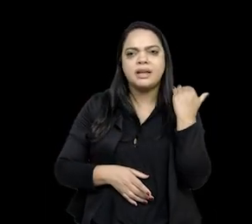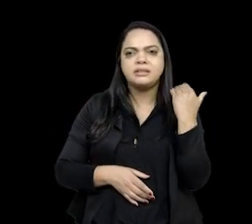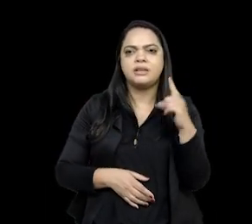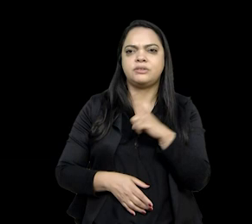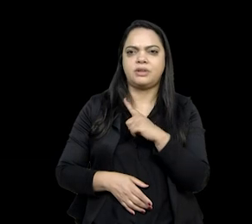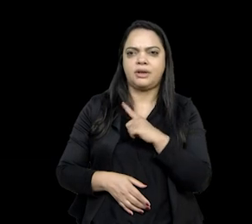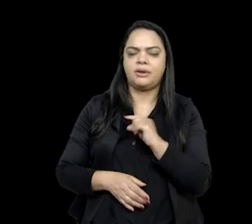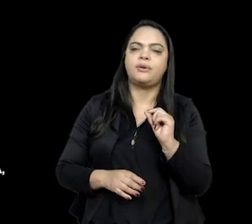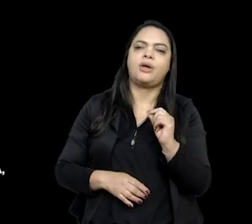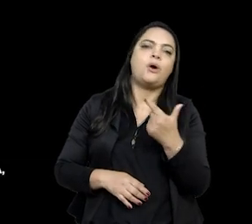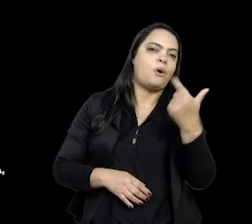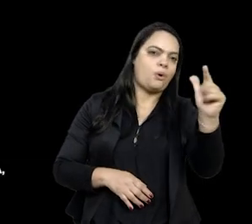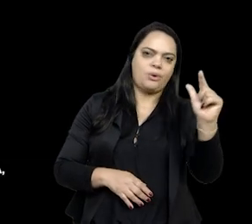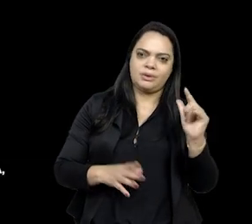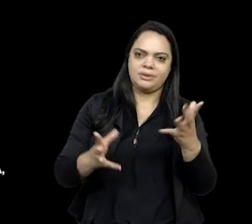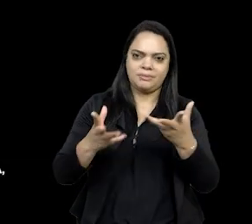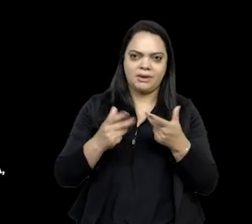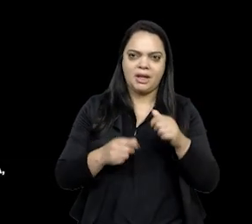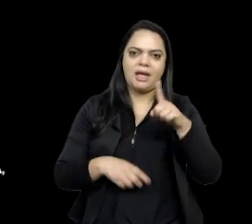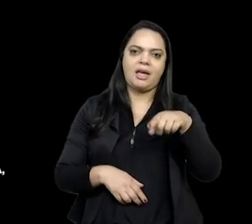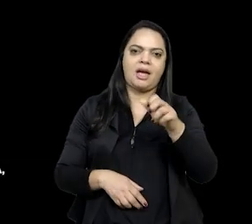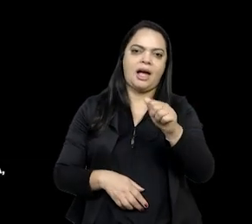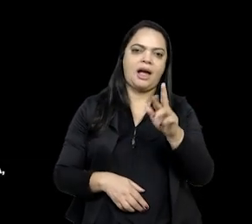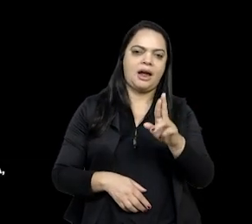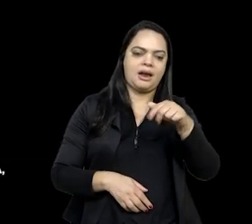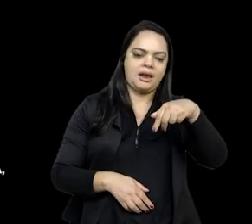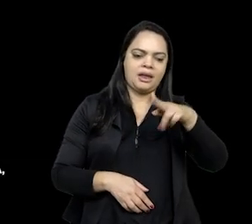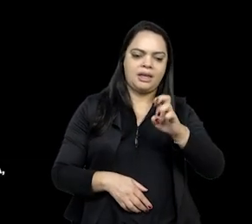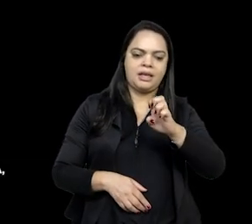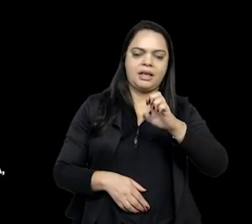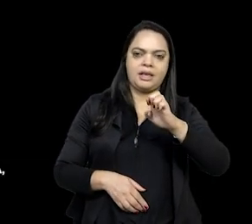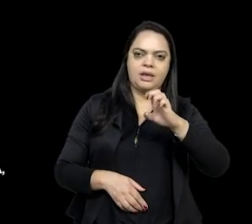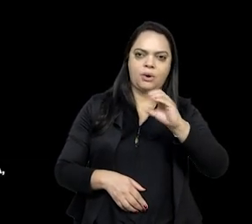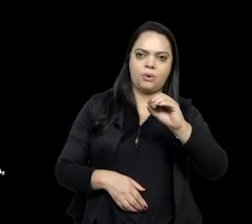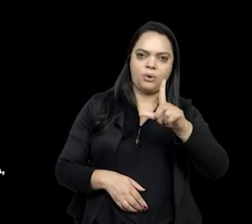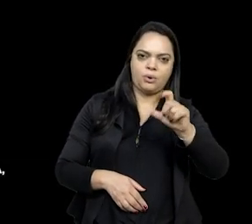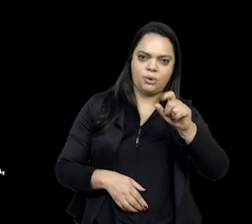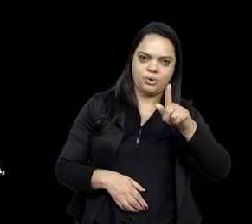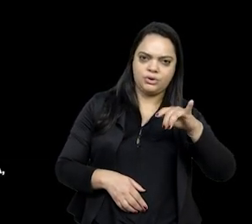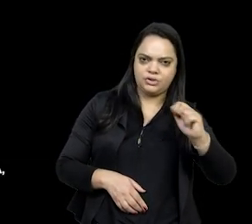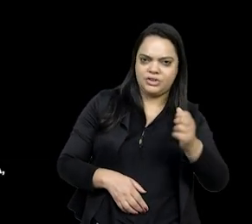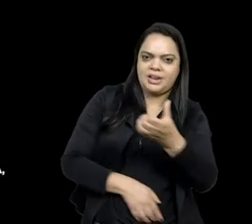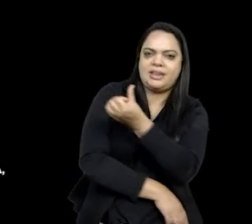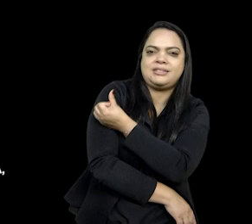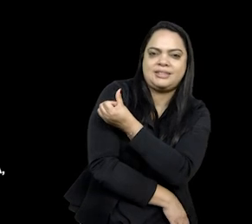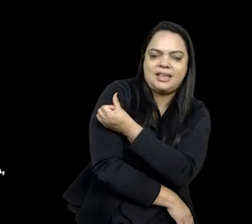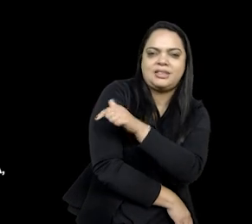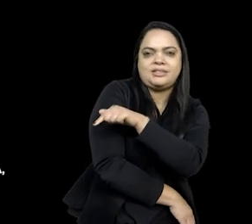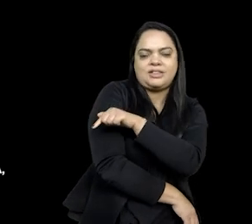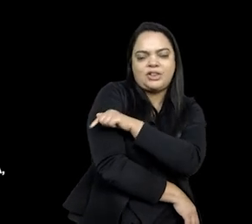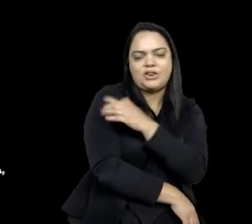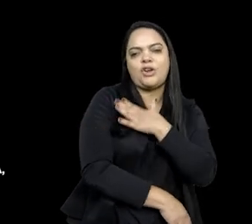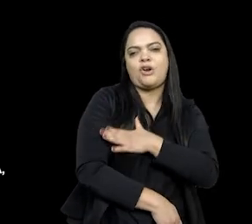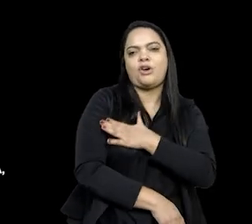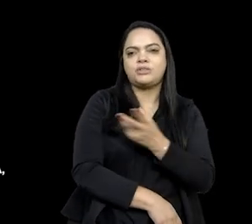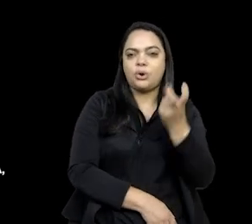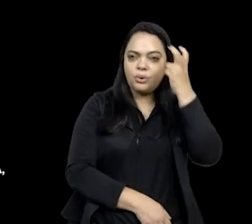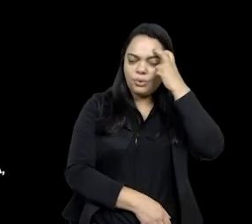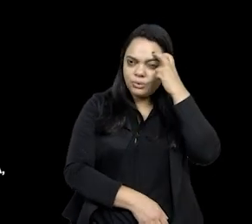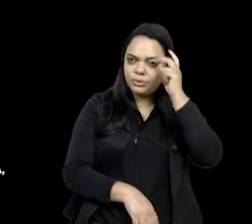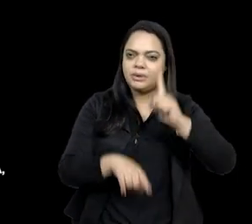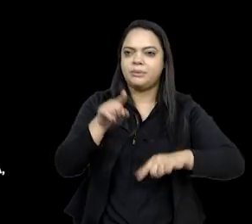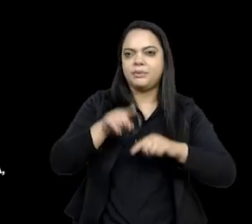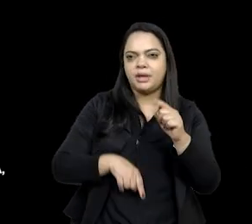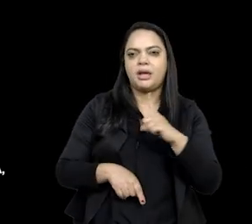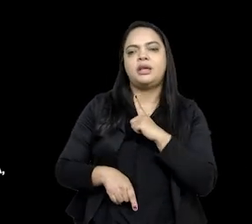outro tipo de fonte maravilhosa é a arqueologia, né? Sexto, sétimo ano, gosta muito de cultura material e tem muitos estudos, não